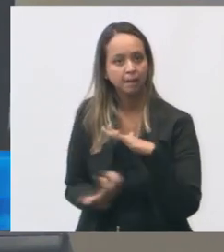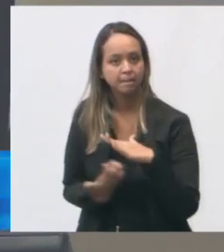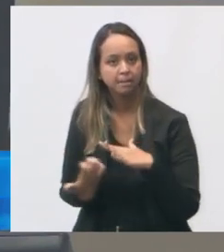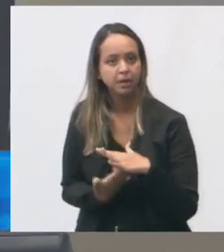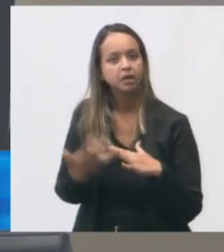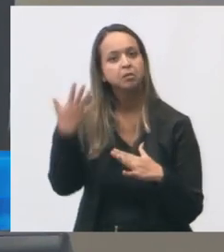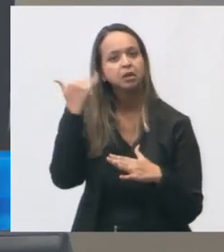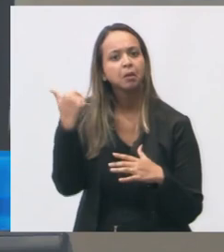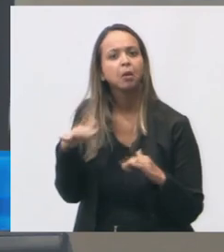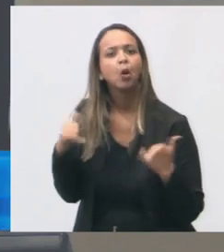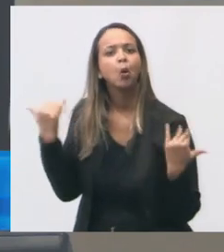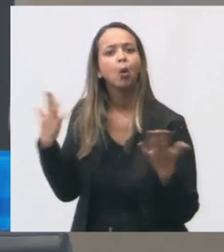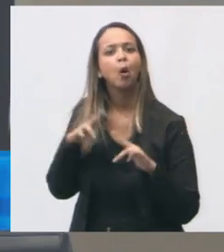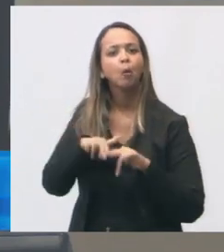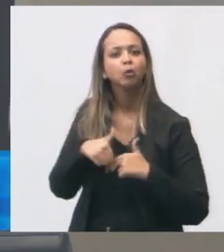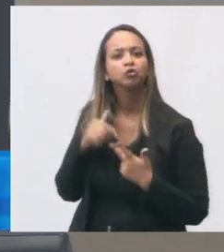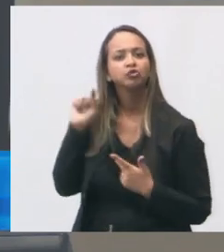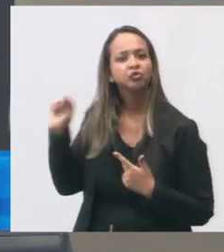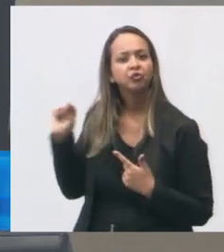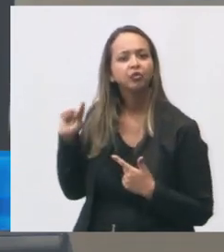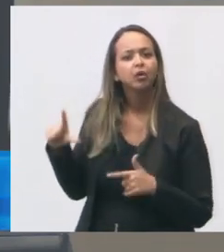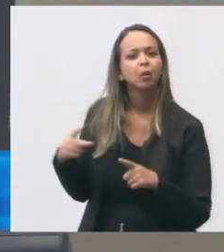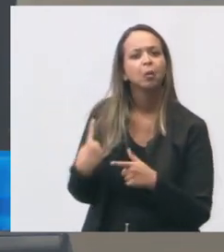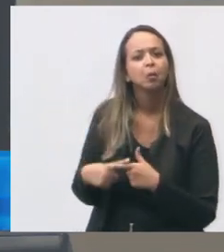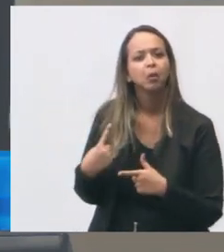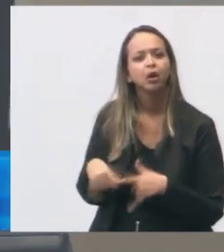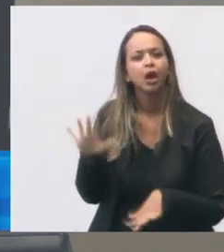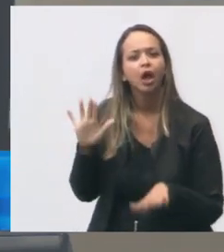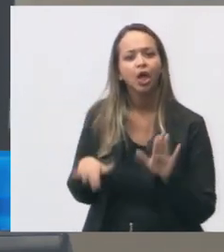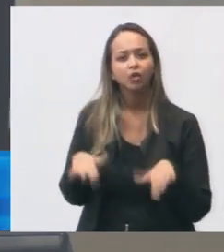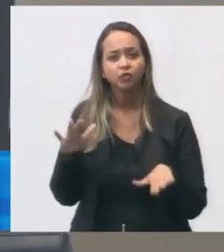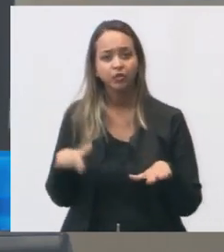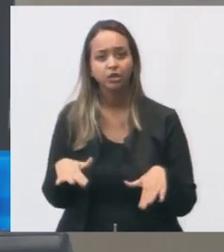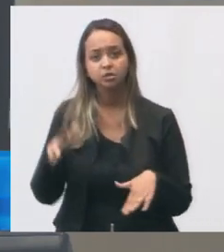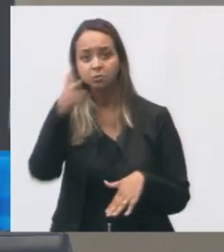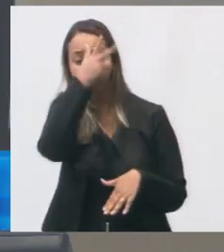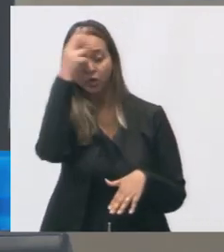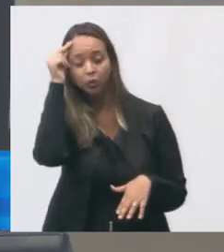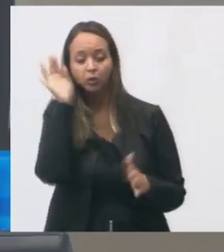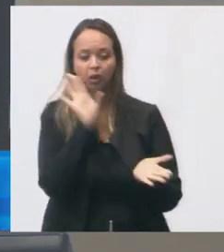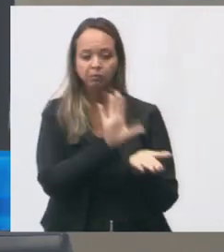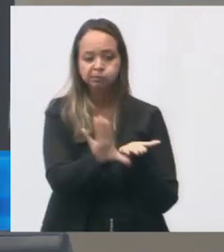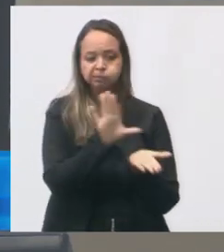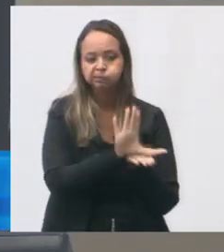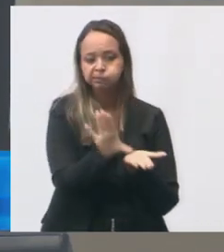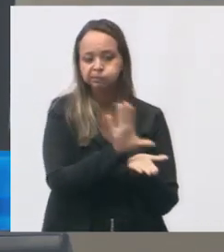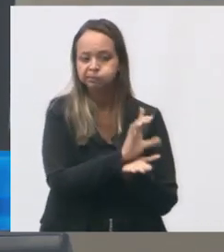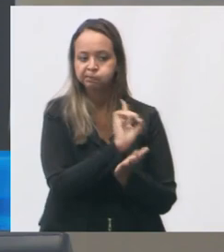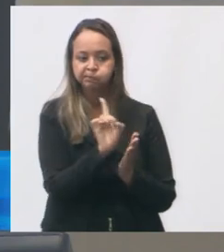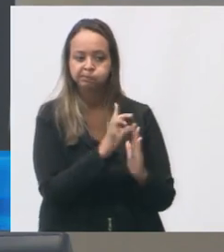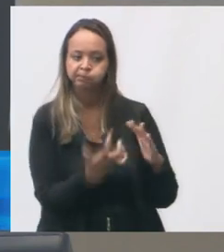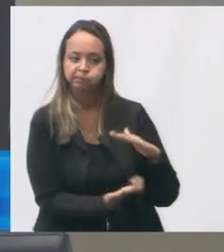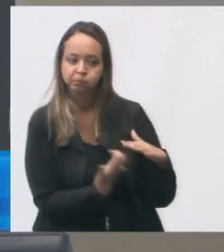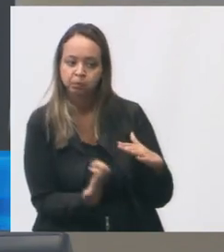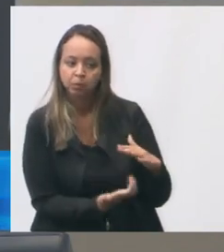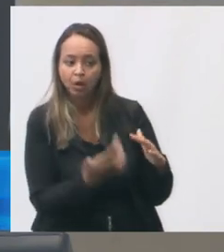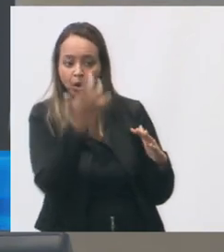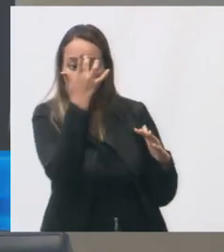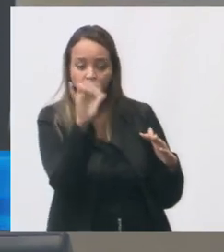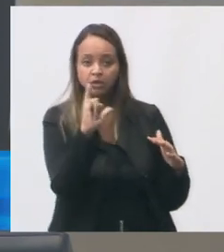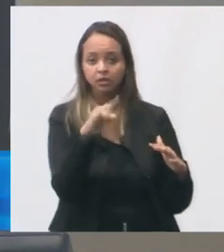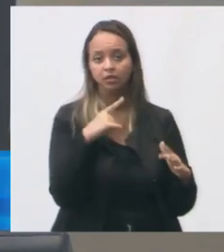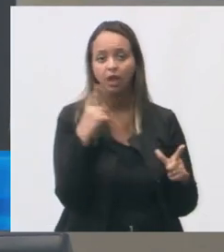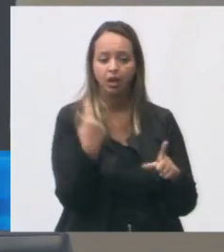motivo dessa questão, porque talvez a Prefeitura também não está repassando o recurso. Para a empresa, não sei se é algum